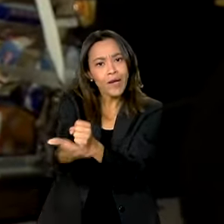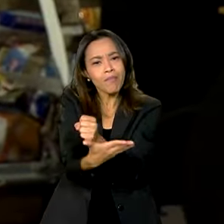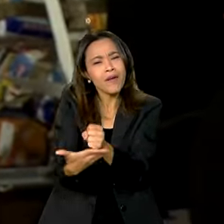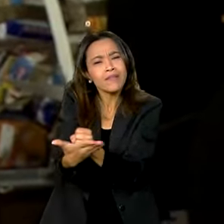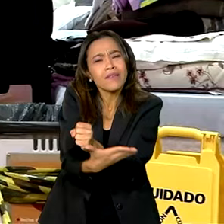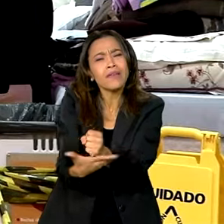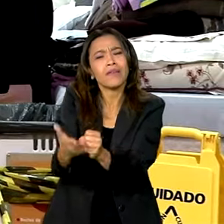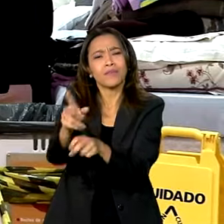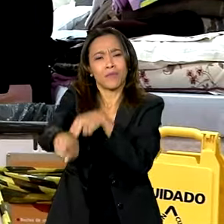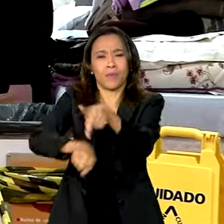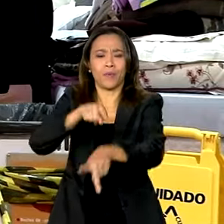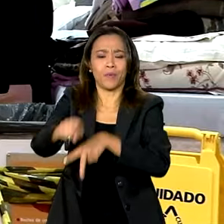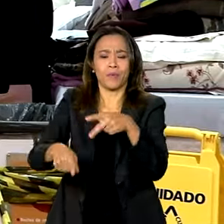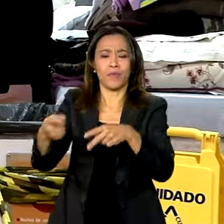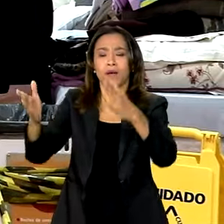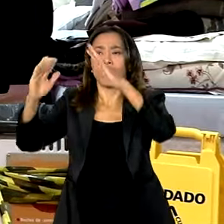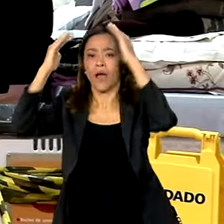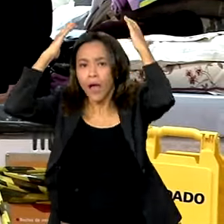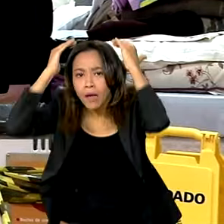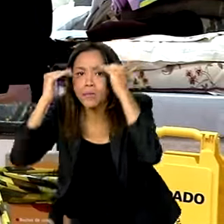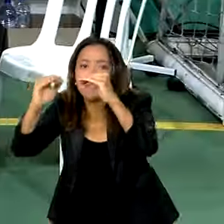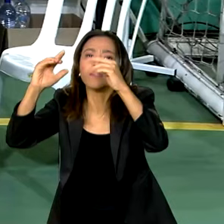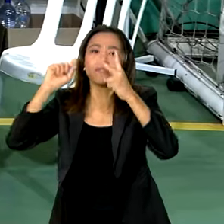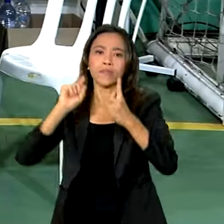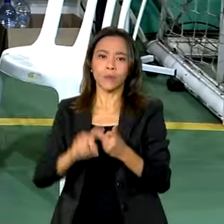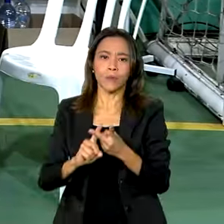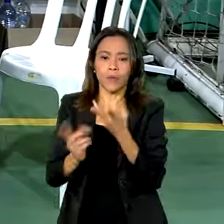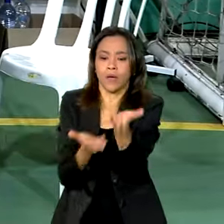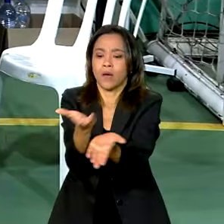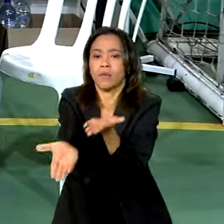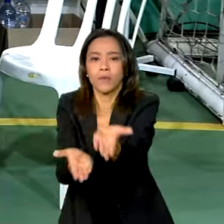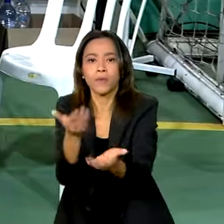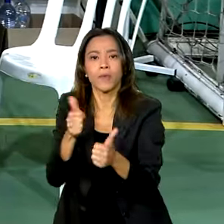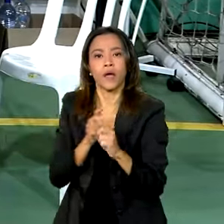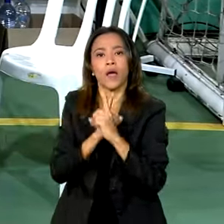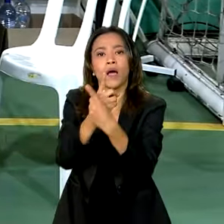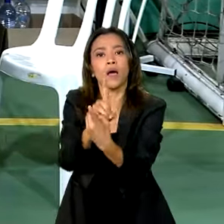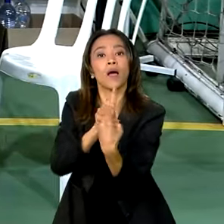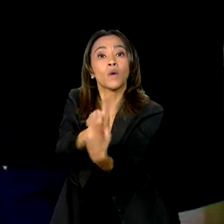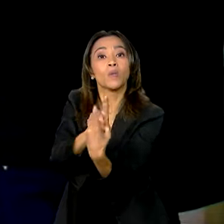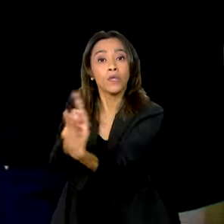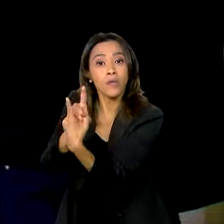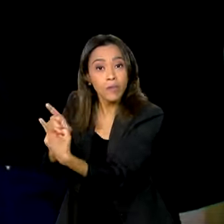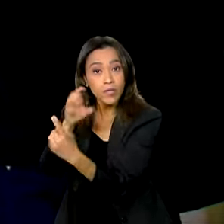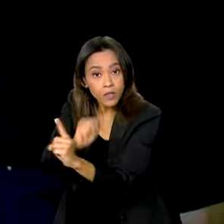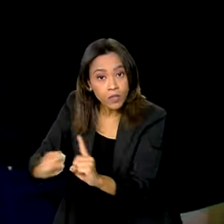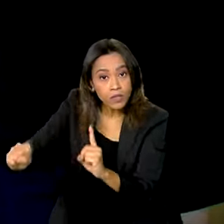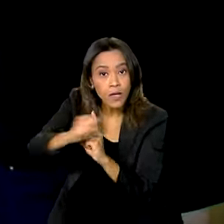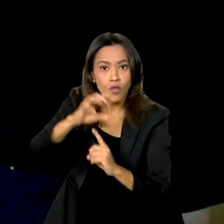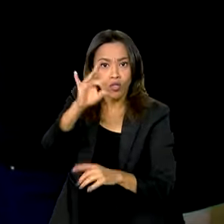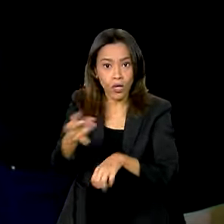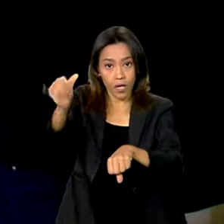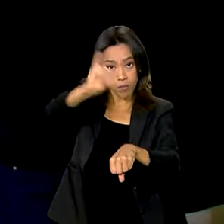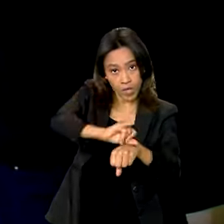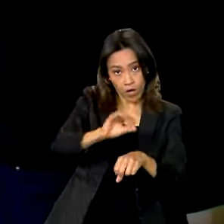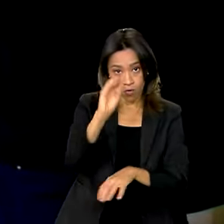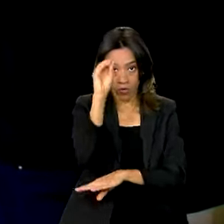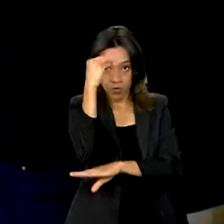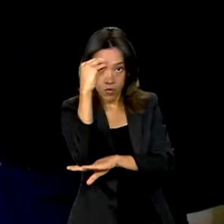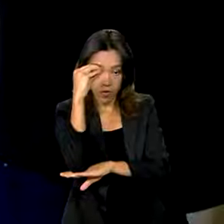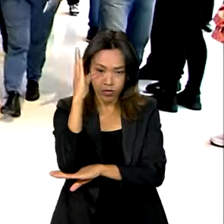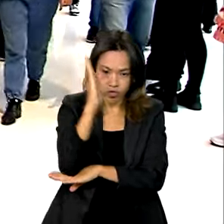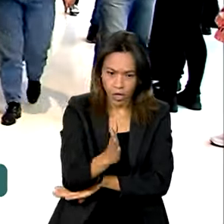alimentação, abrigo e serviços de acompanhamento social. Só na capital gaúcha,